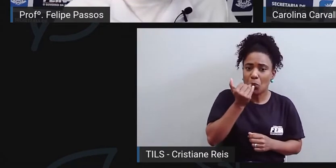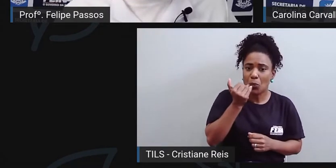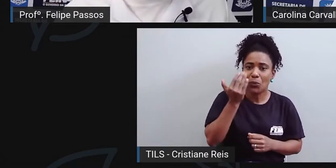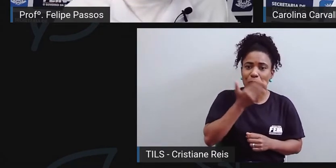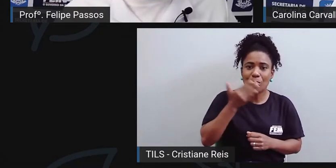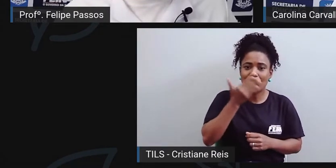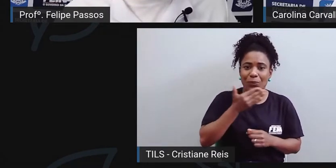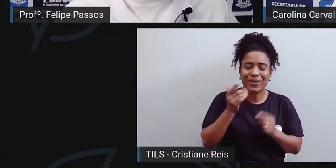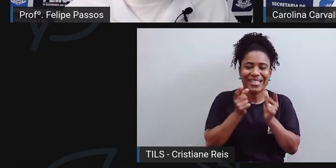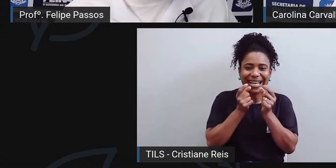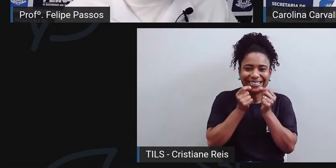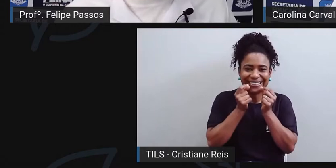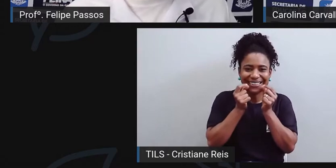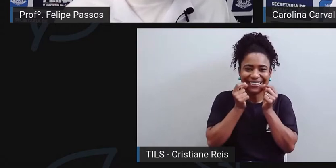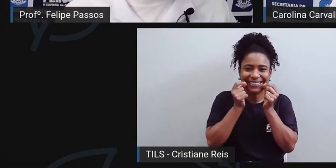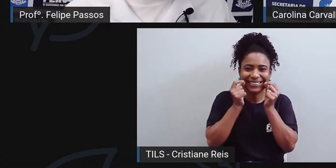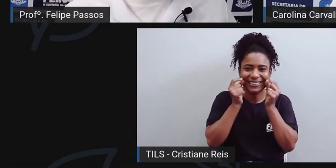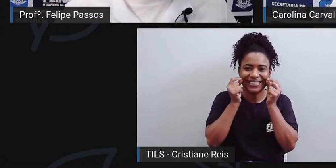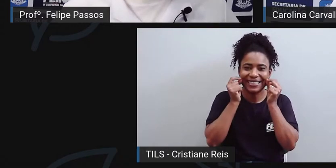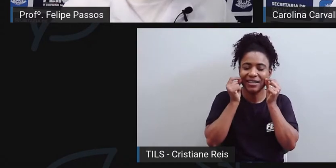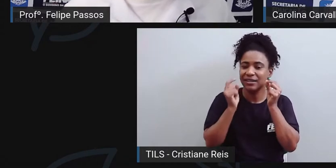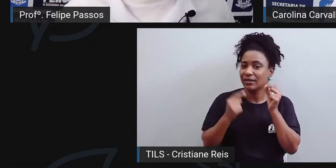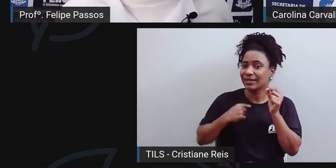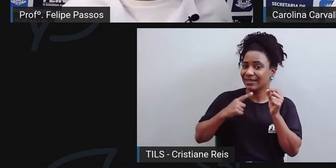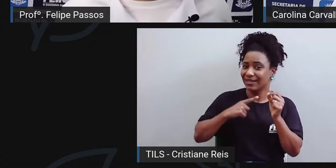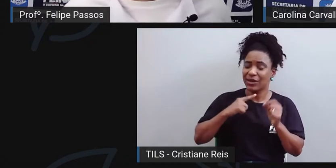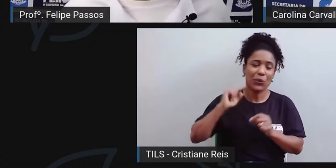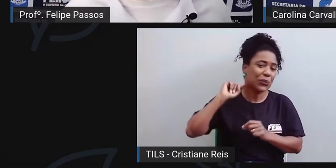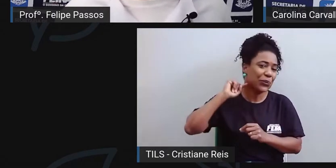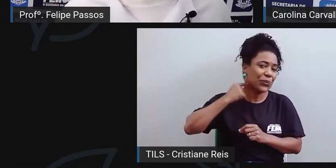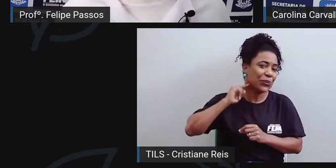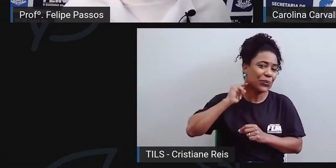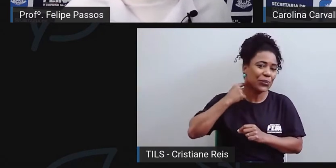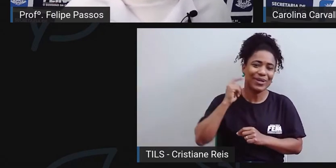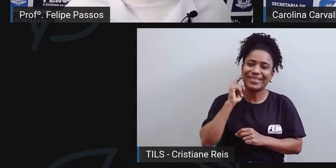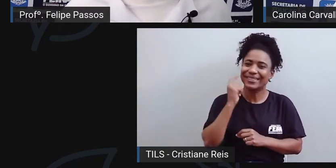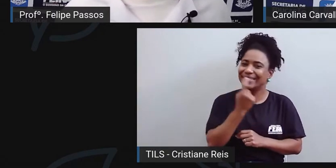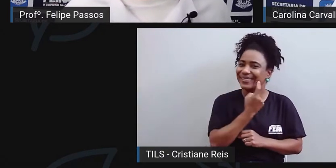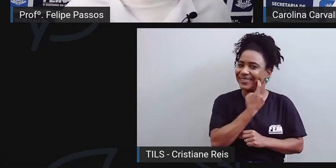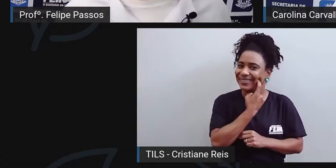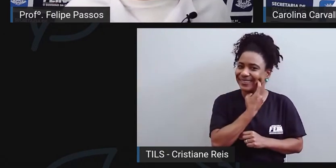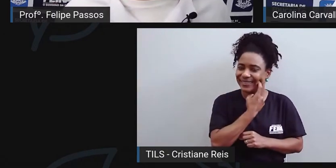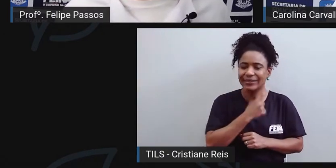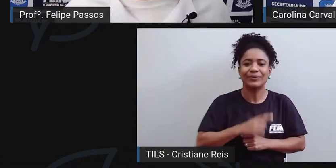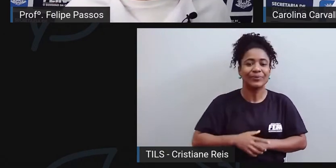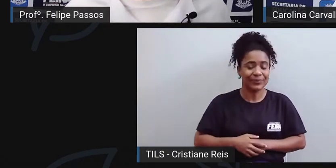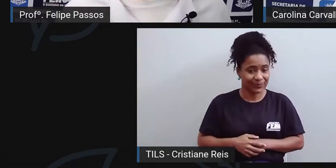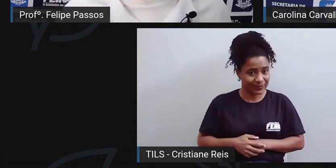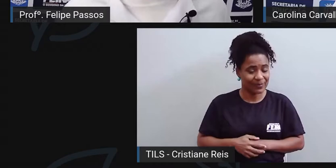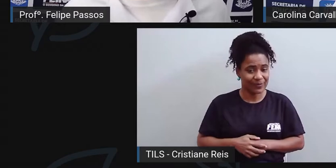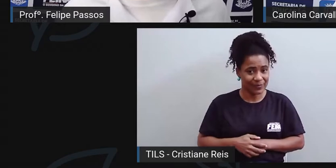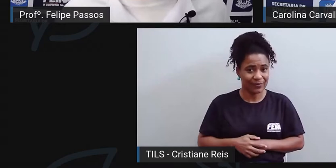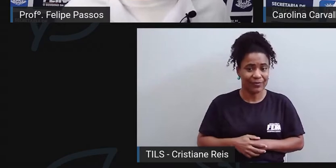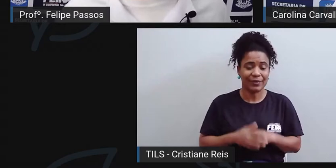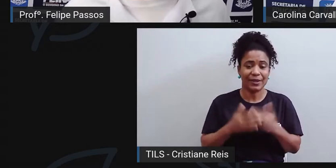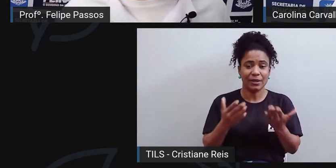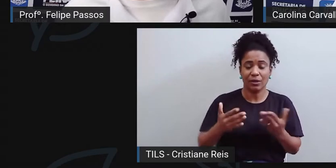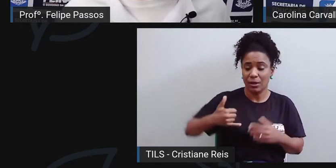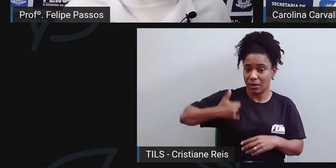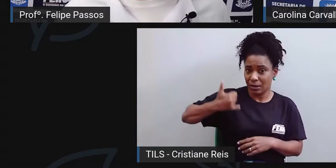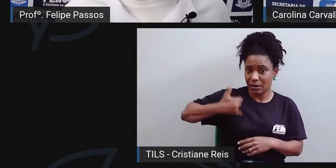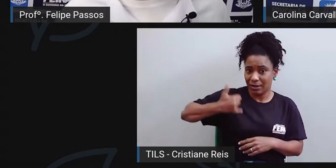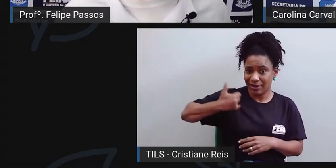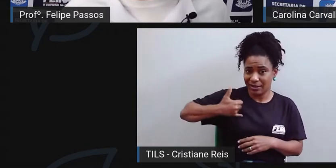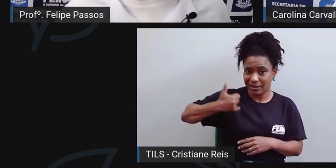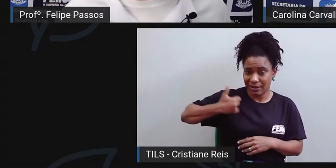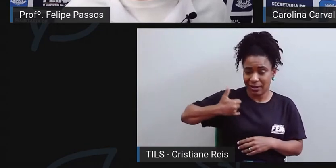caridentária, que é muito prevalente em todas as faixas de idade, mas principalmente